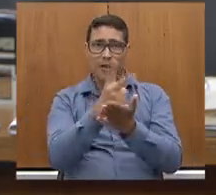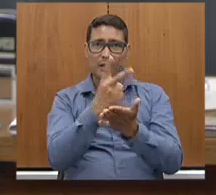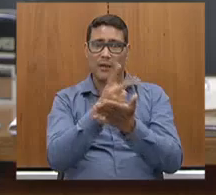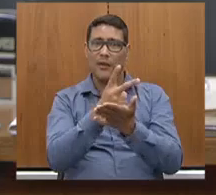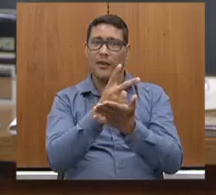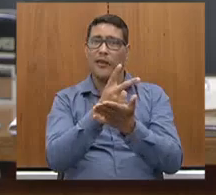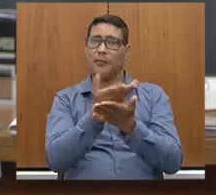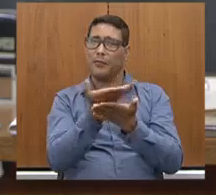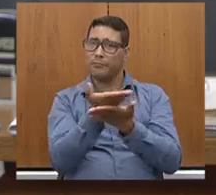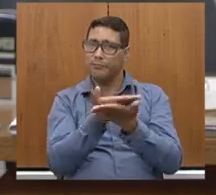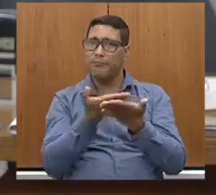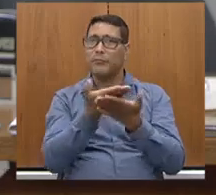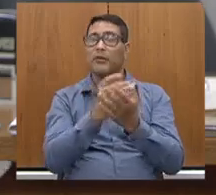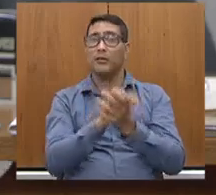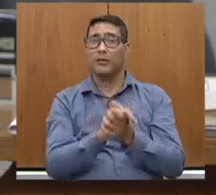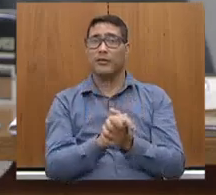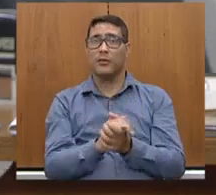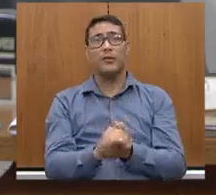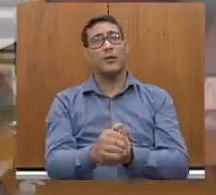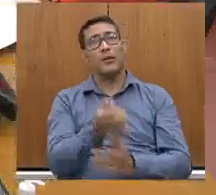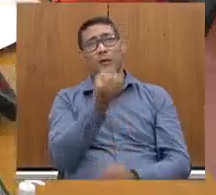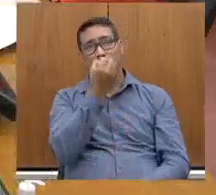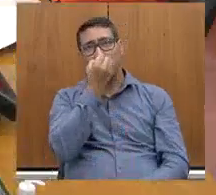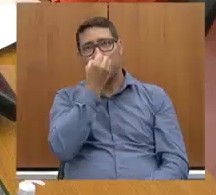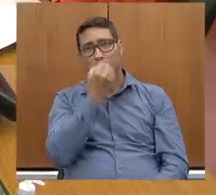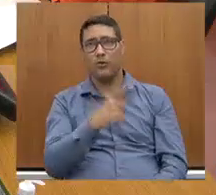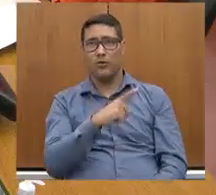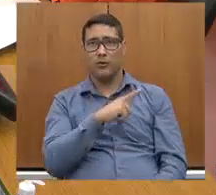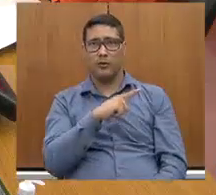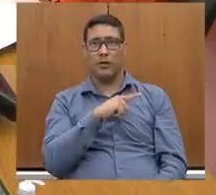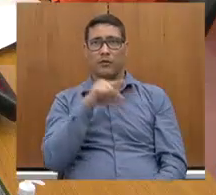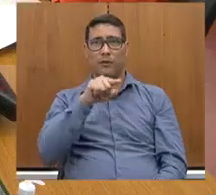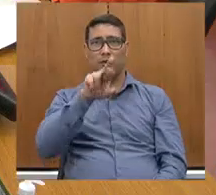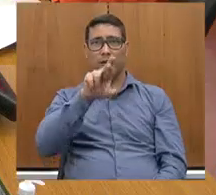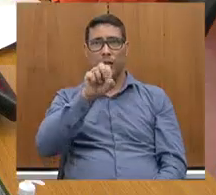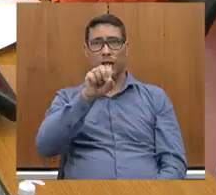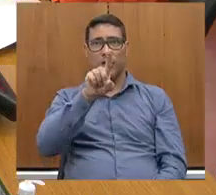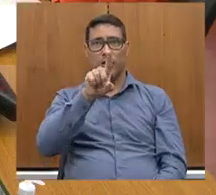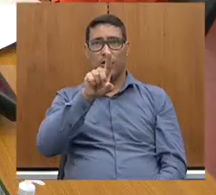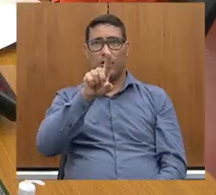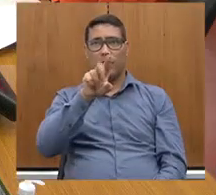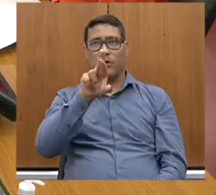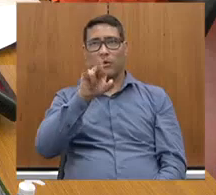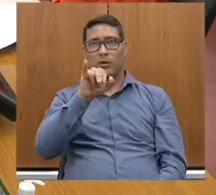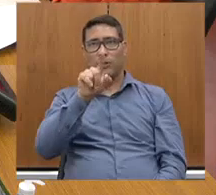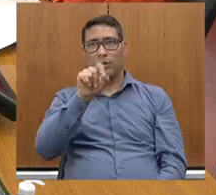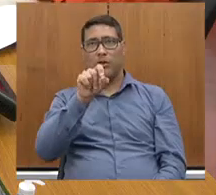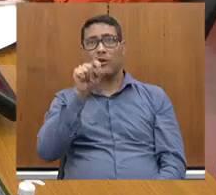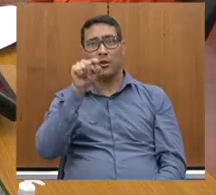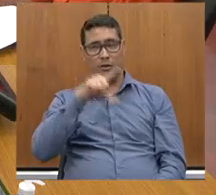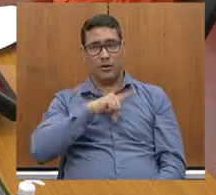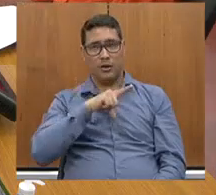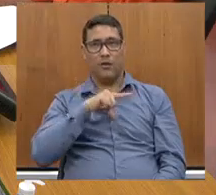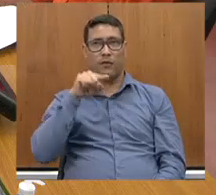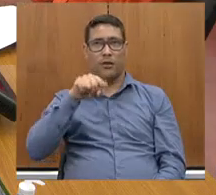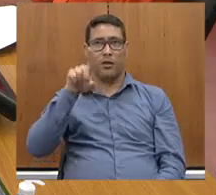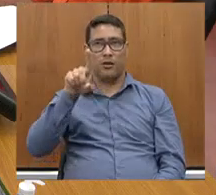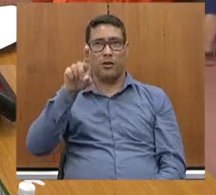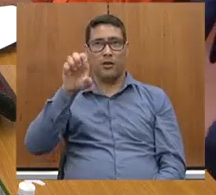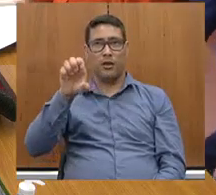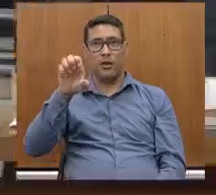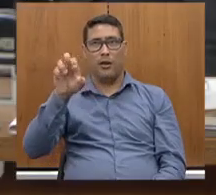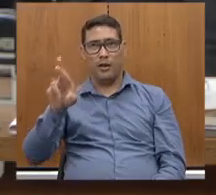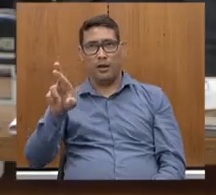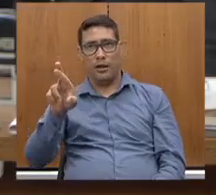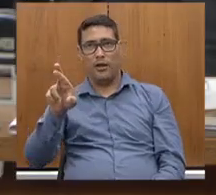foi tão bom, Rodrigo, ter você lá no DR. Está sendo tão bom. Foi bom, não. É bom ter você lá no